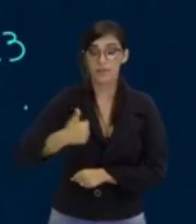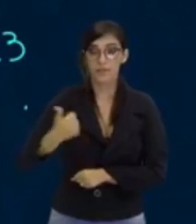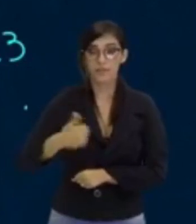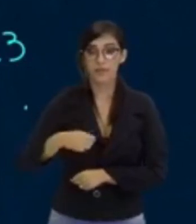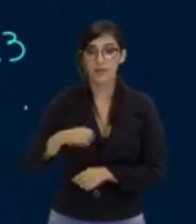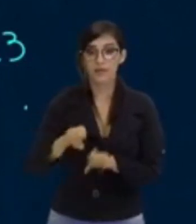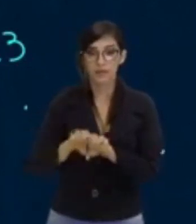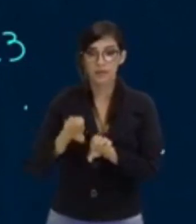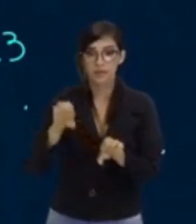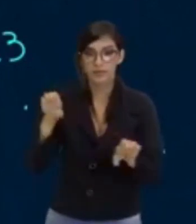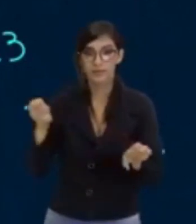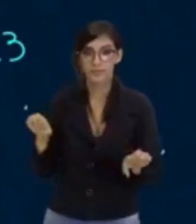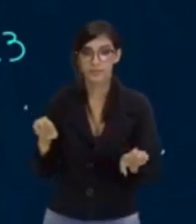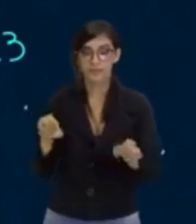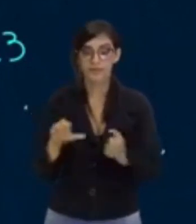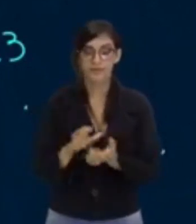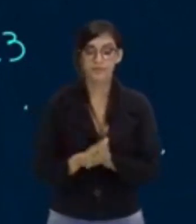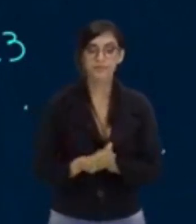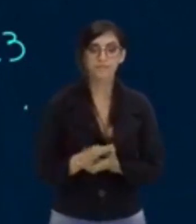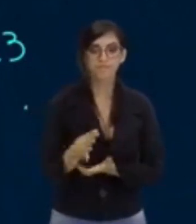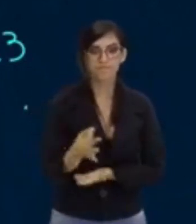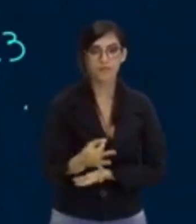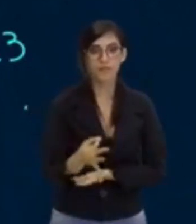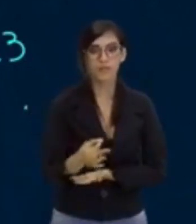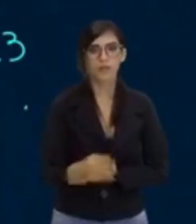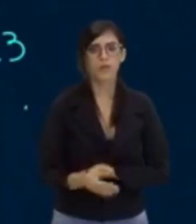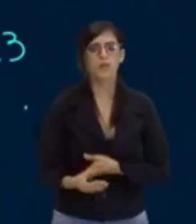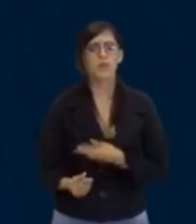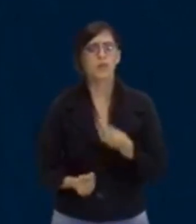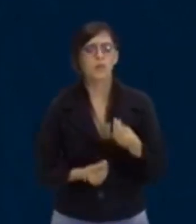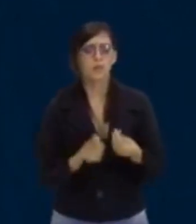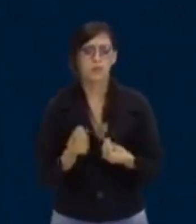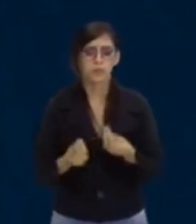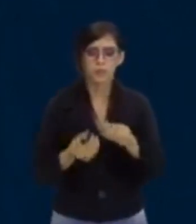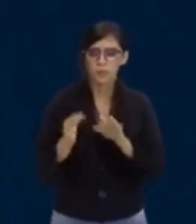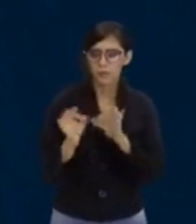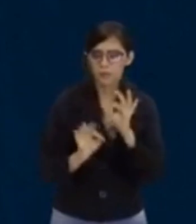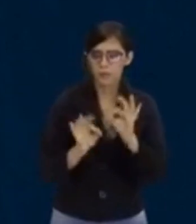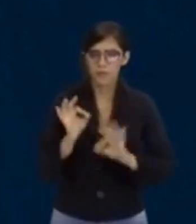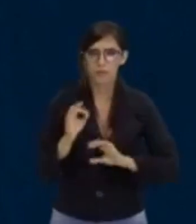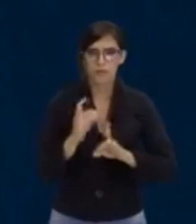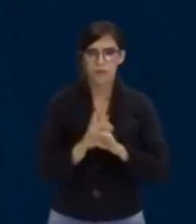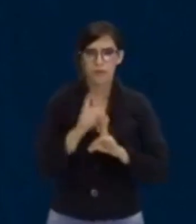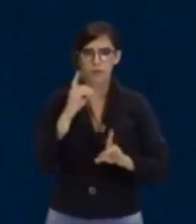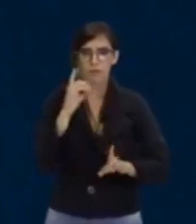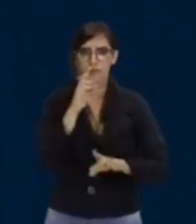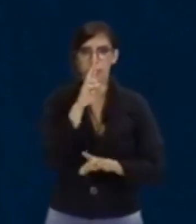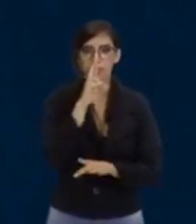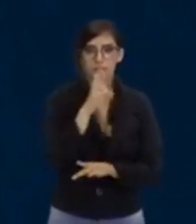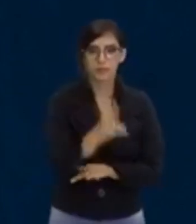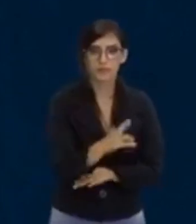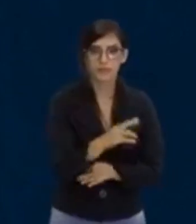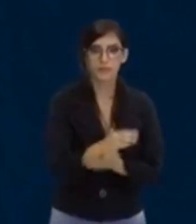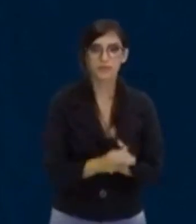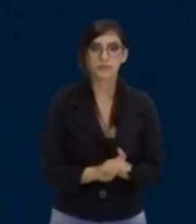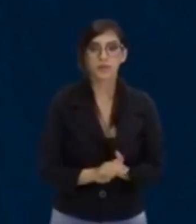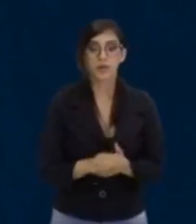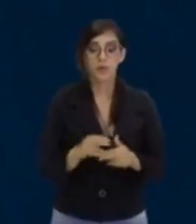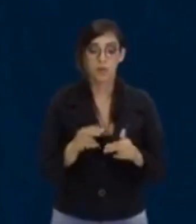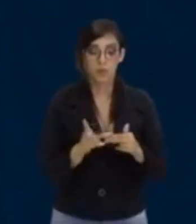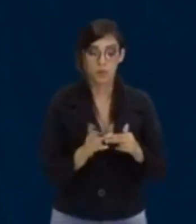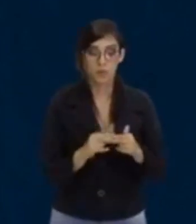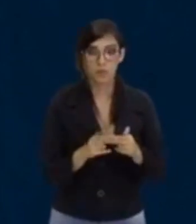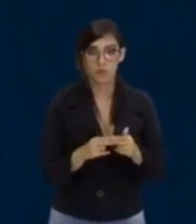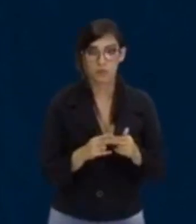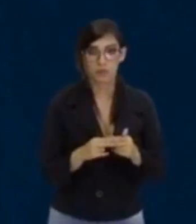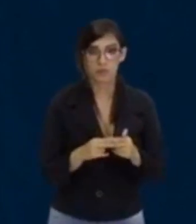equação aqui. Certo? E como é que eu calculo, como é que eu encontro as respostas dela? Usando a nossa fórmula